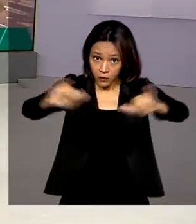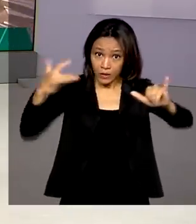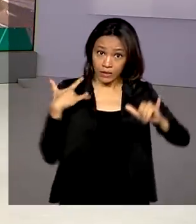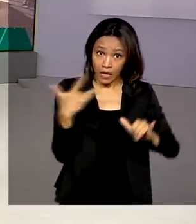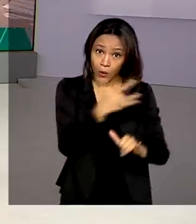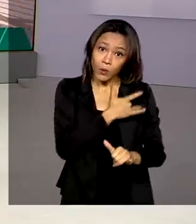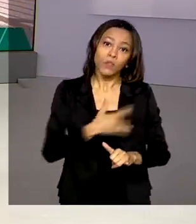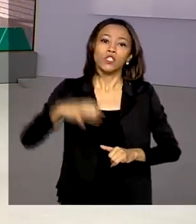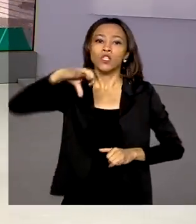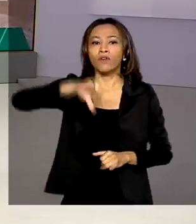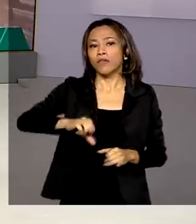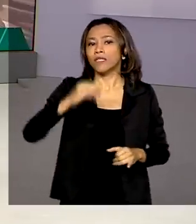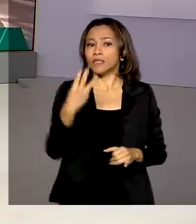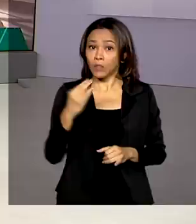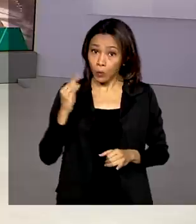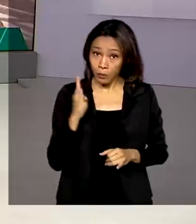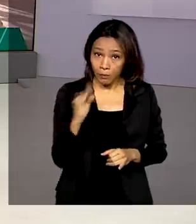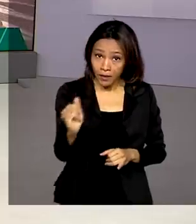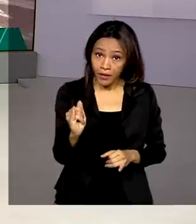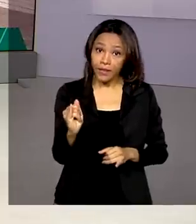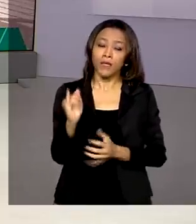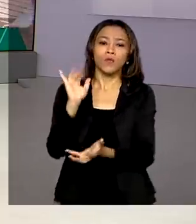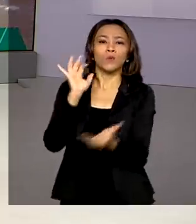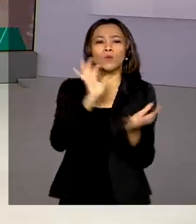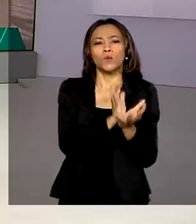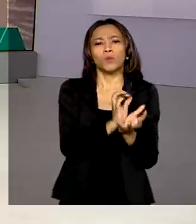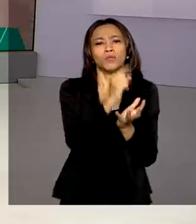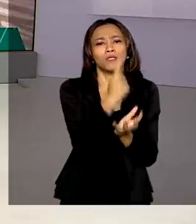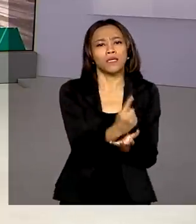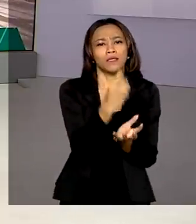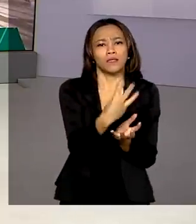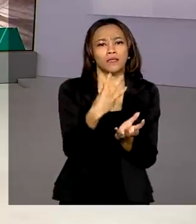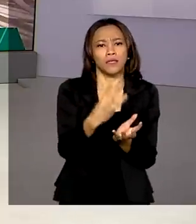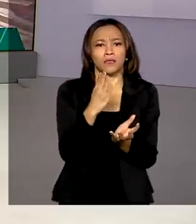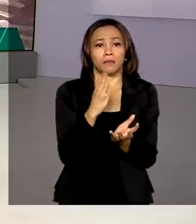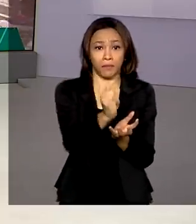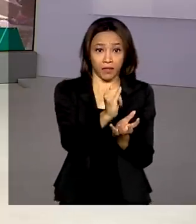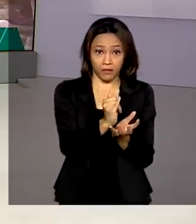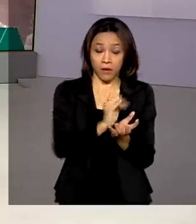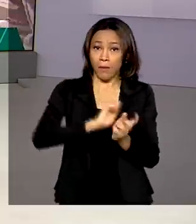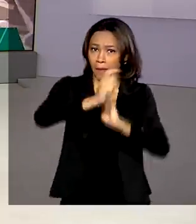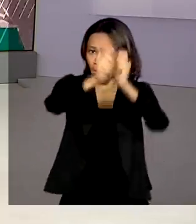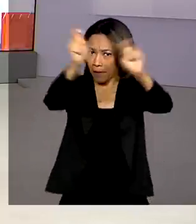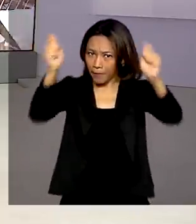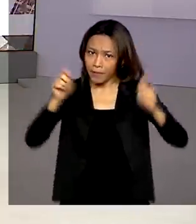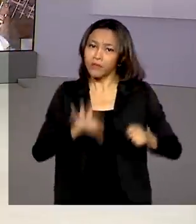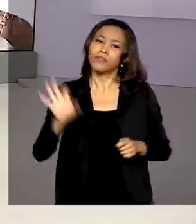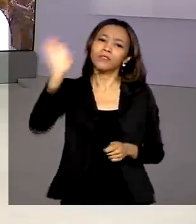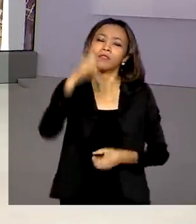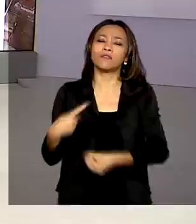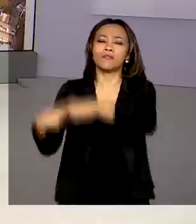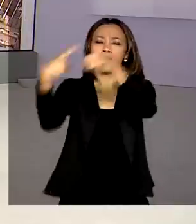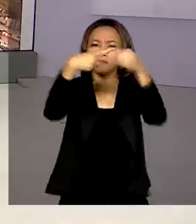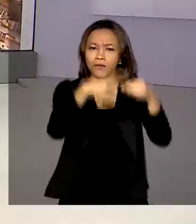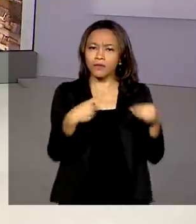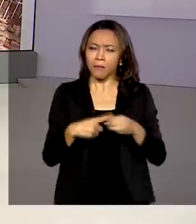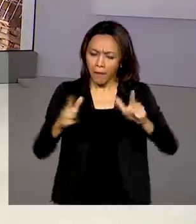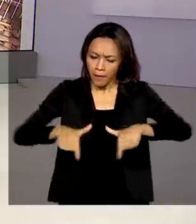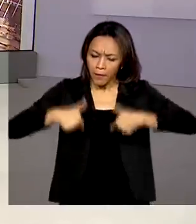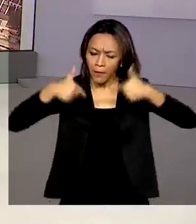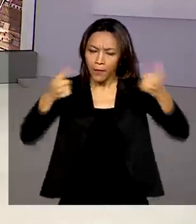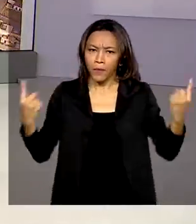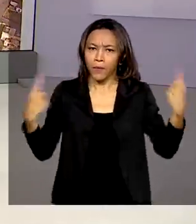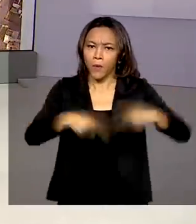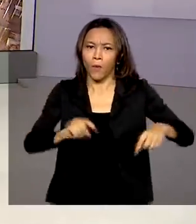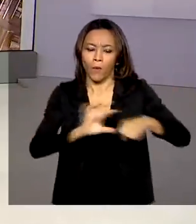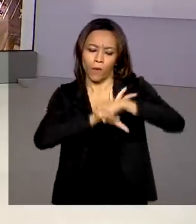dos R$ 133 bilhões empenhados a estados e municípios para o combate à Covid-19. E as ações,